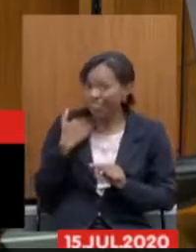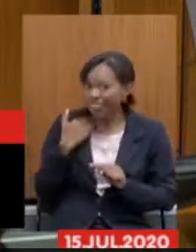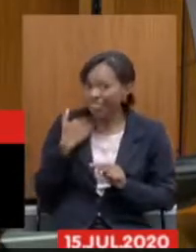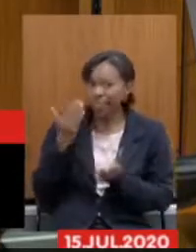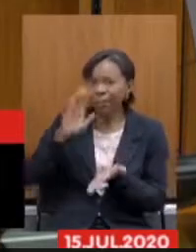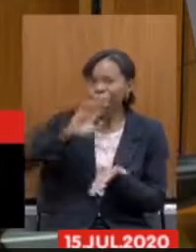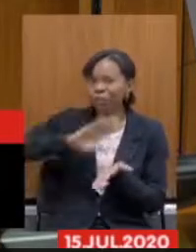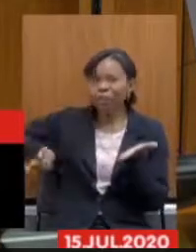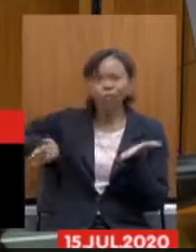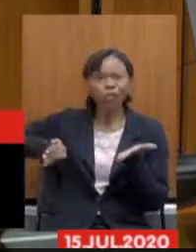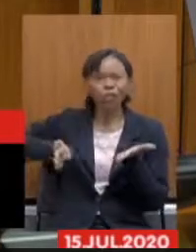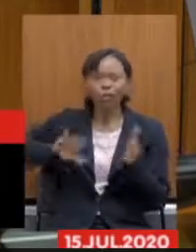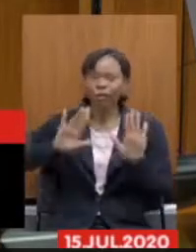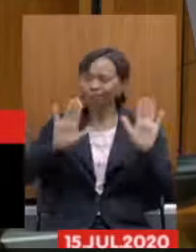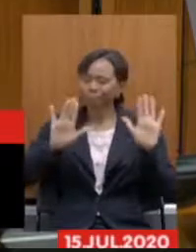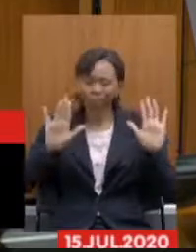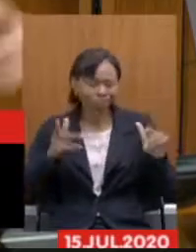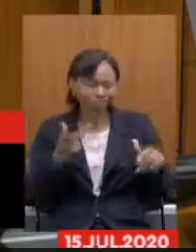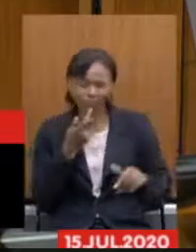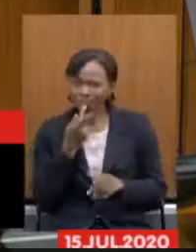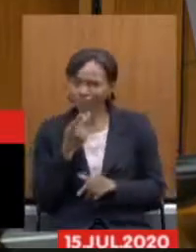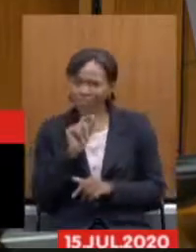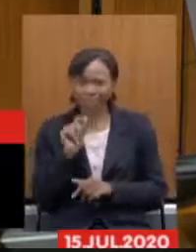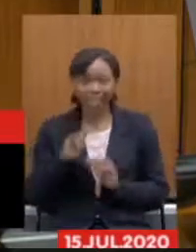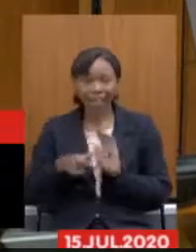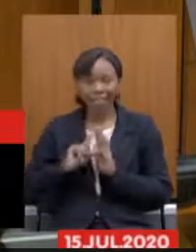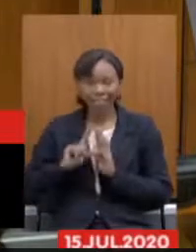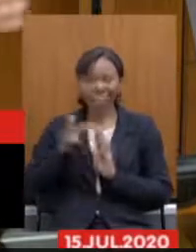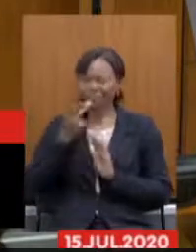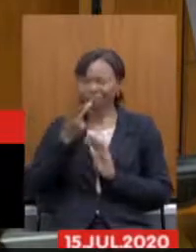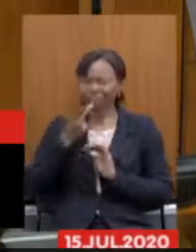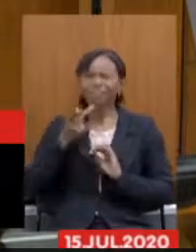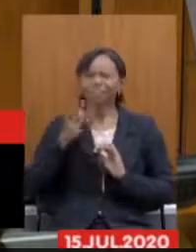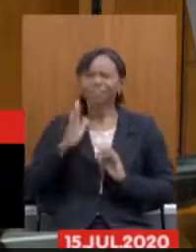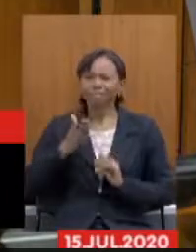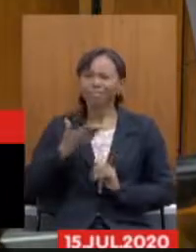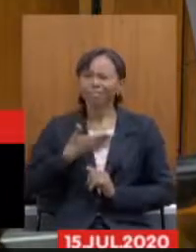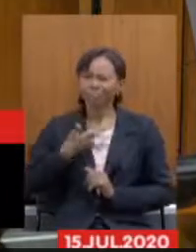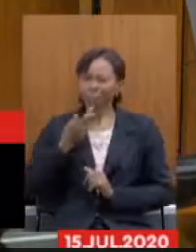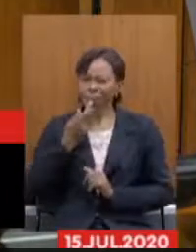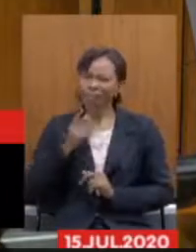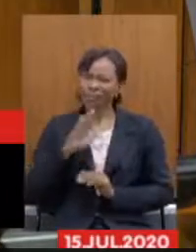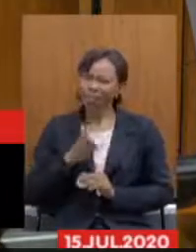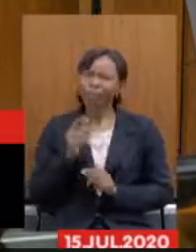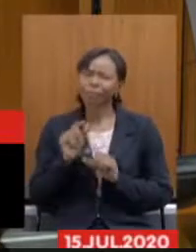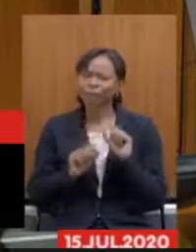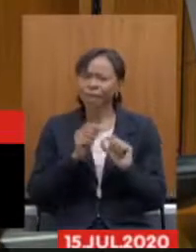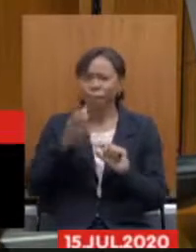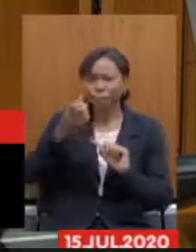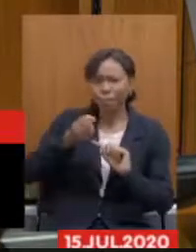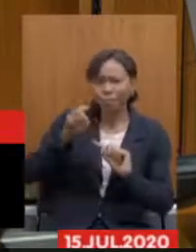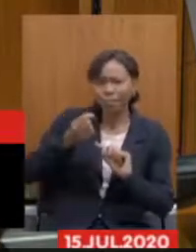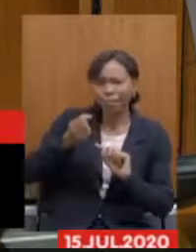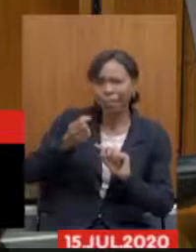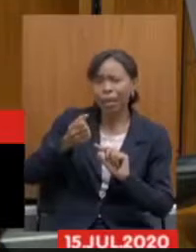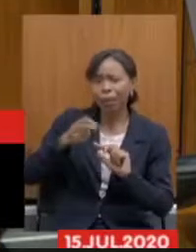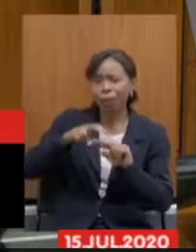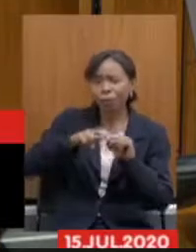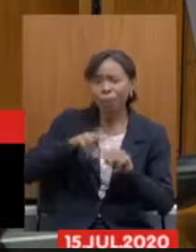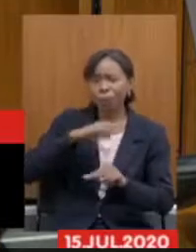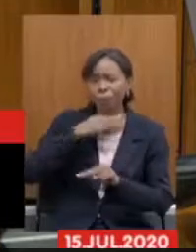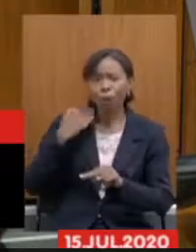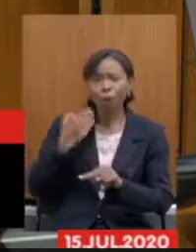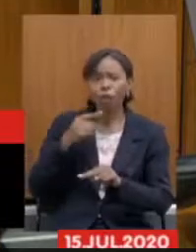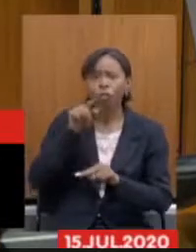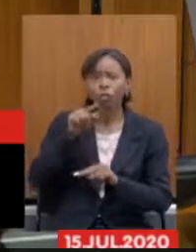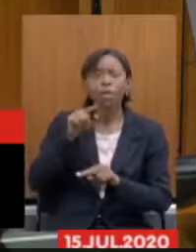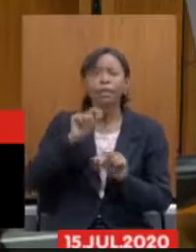eu não vou entrar aqui nem na questão de que os colegas 50 cedeiros já falaram muito bem é praticamente a pensão por morte você coloca ali toda